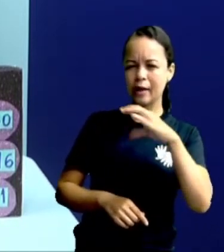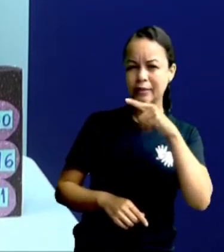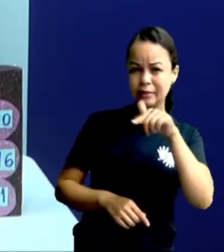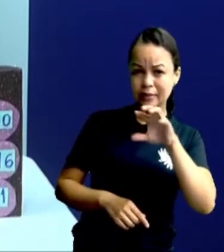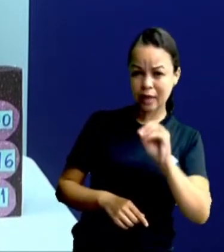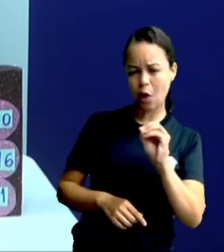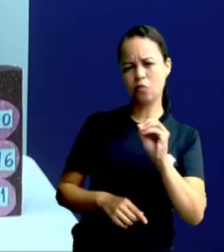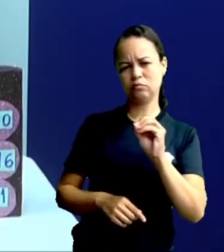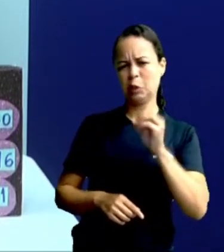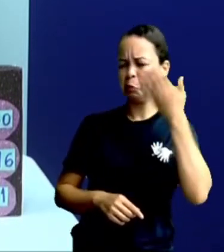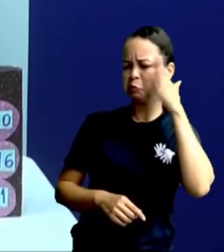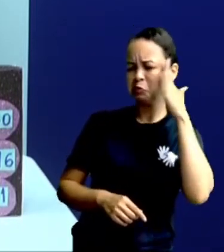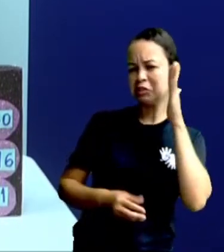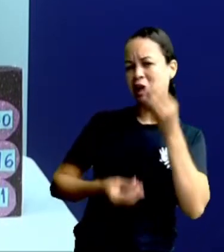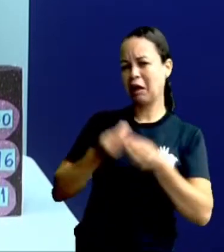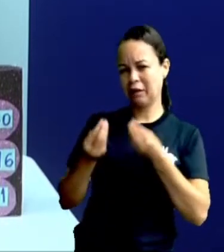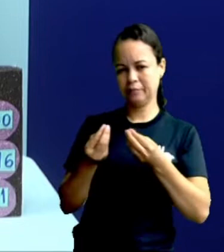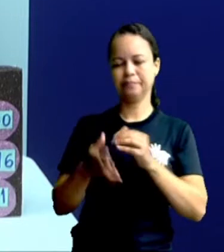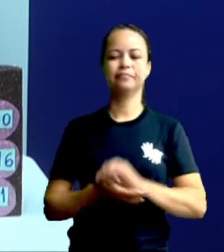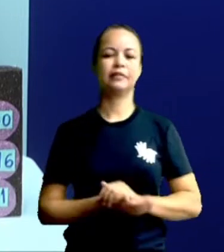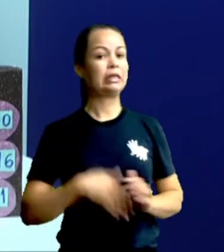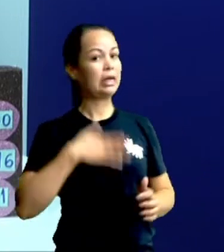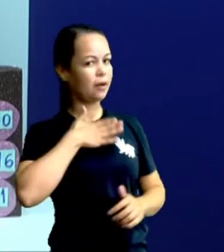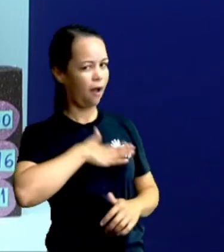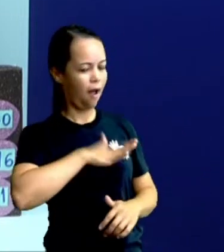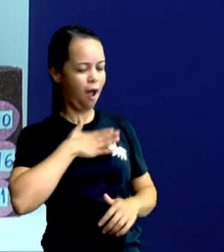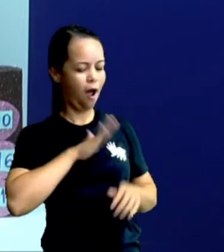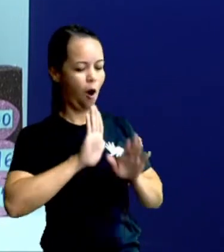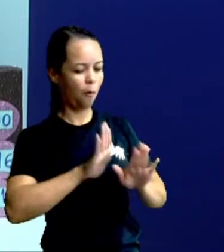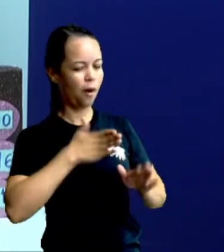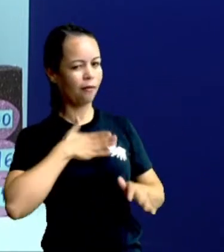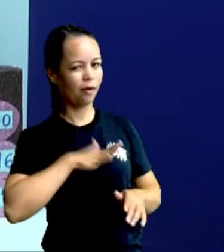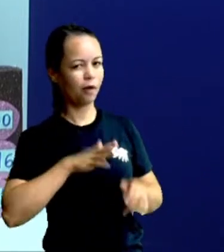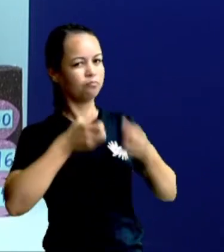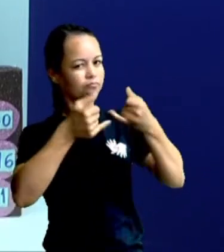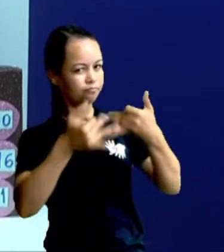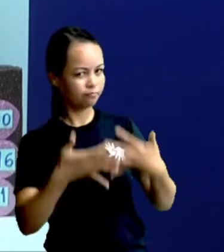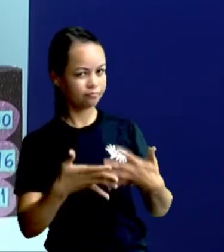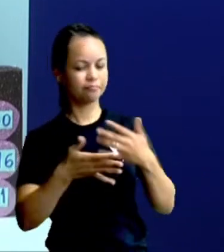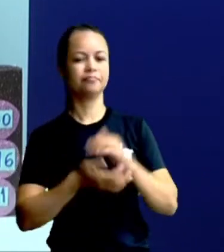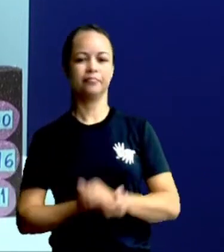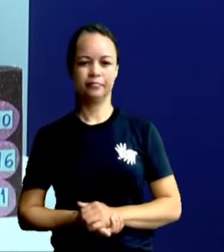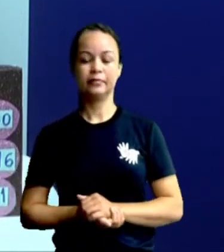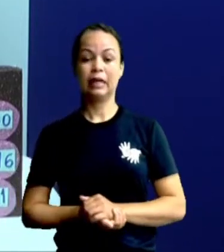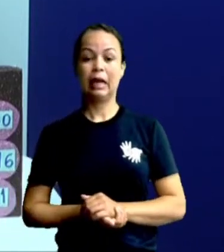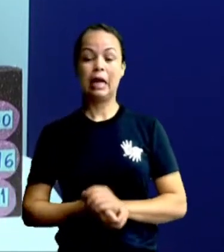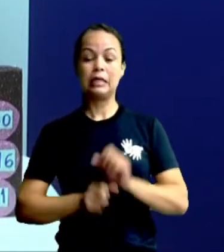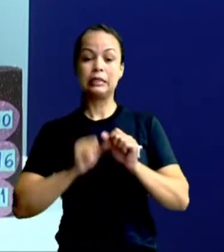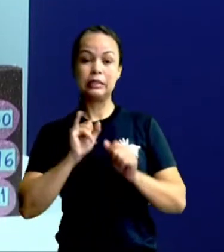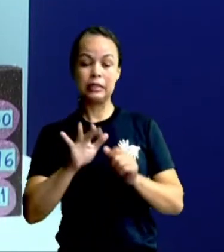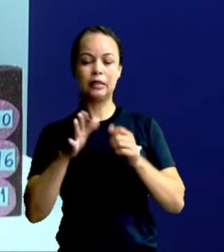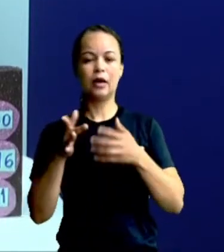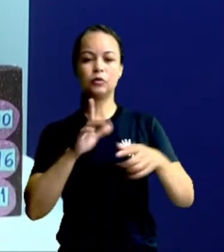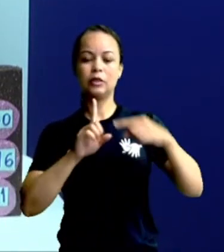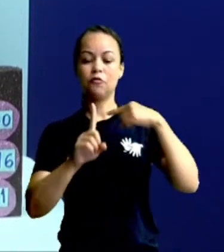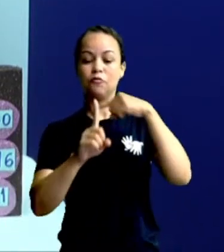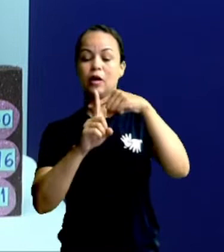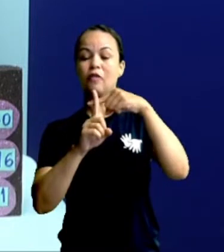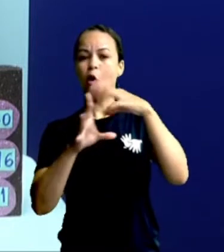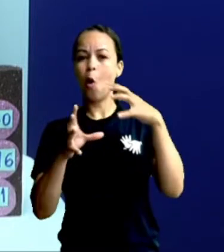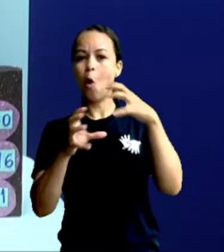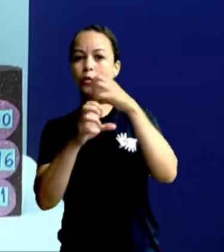calma que eu vou explicar. Olha só, se a adição, eu vou somar os valores